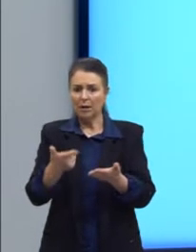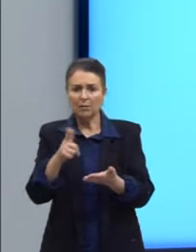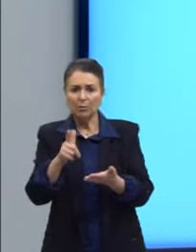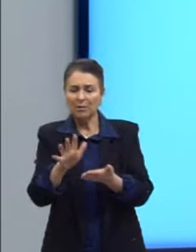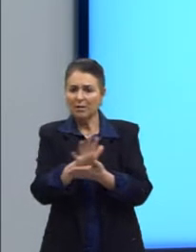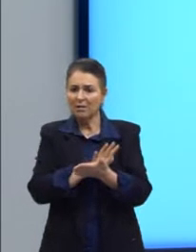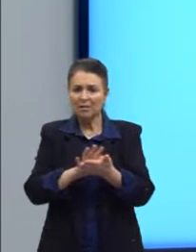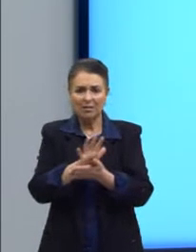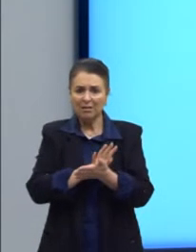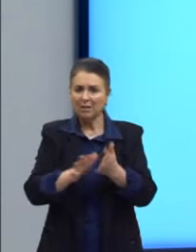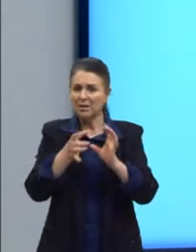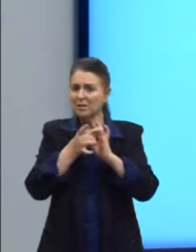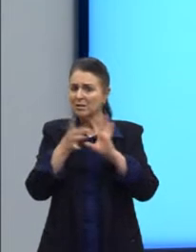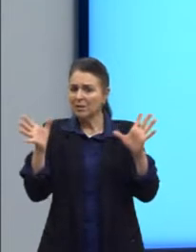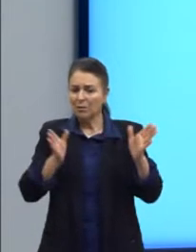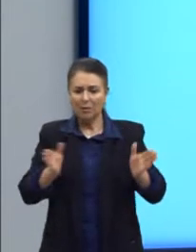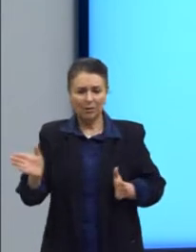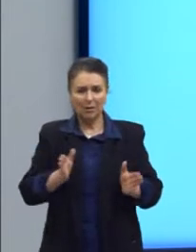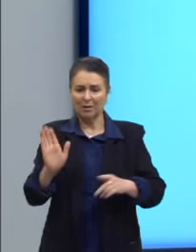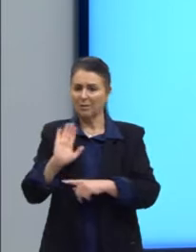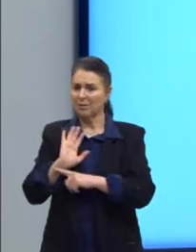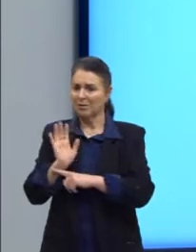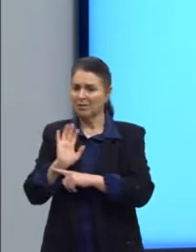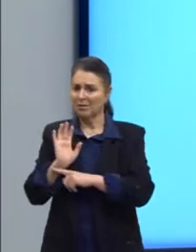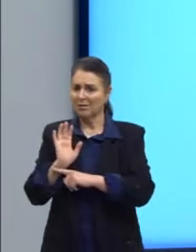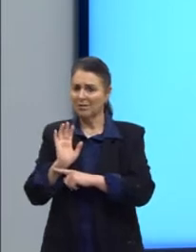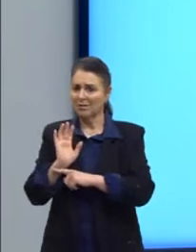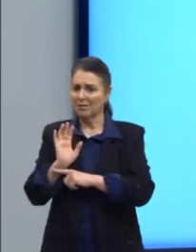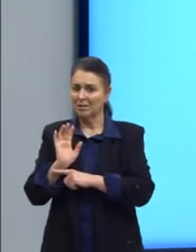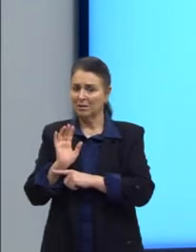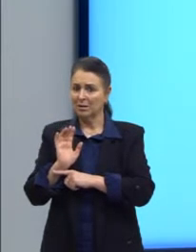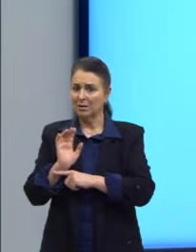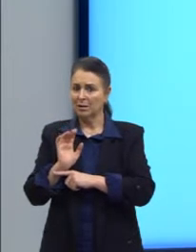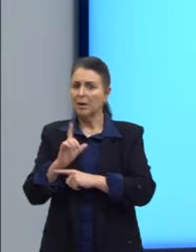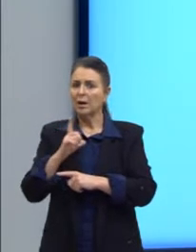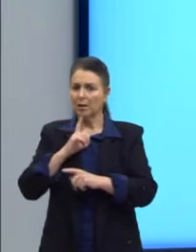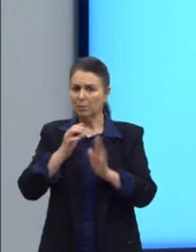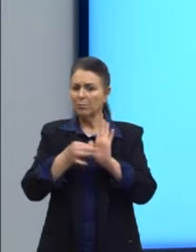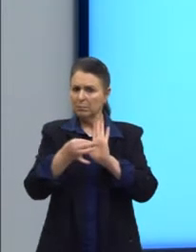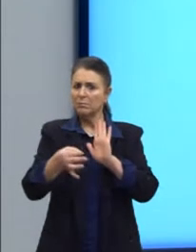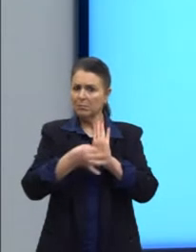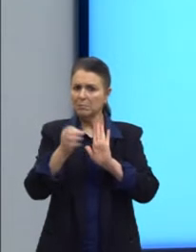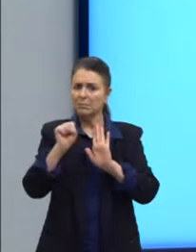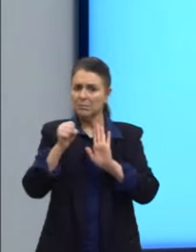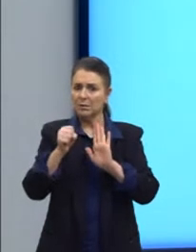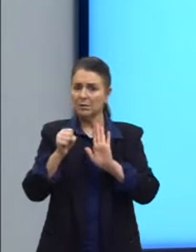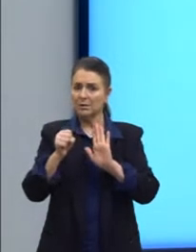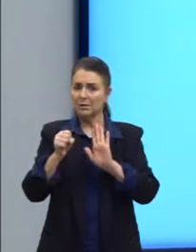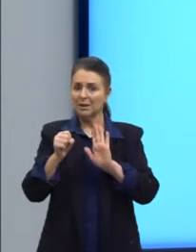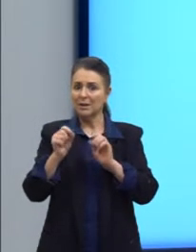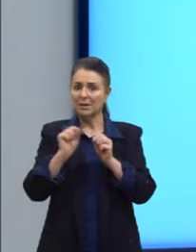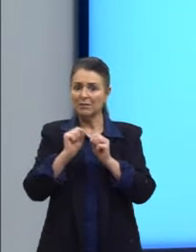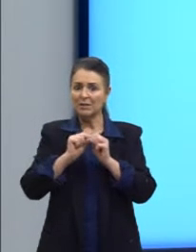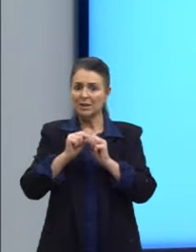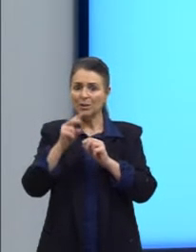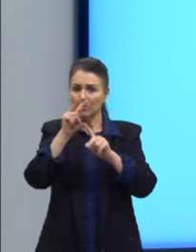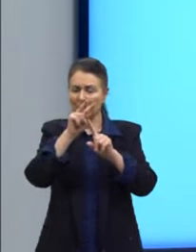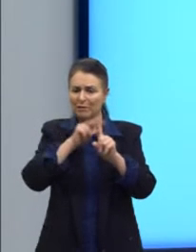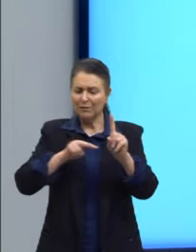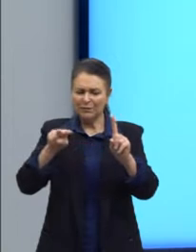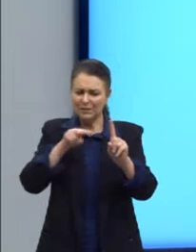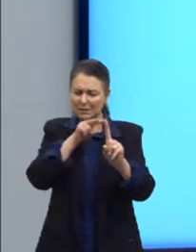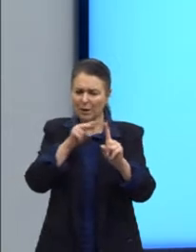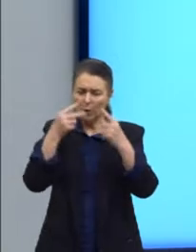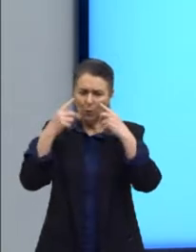democratização do acesso ao cinema. Ele está opinando, sim. Ele está sendo crítico sobre a problemática em